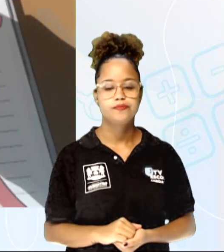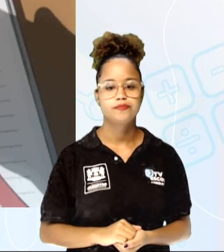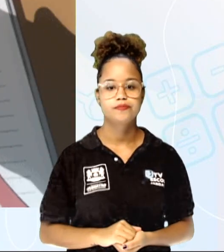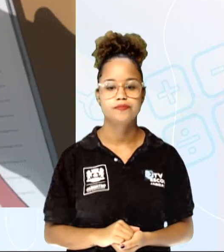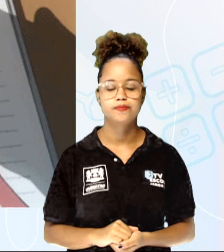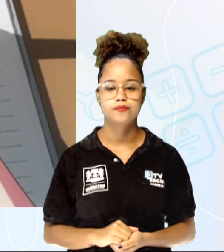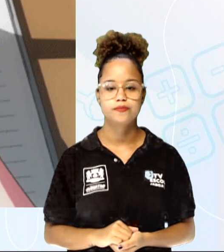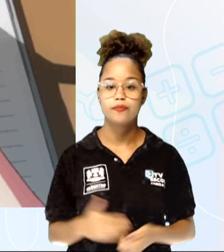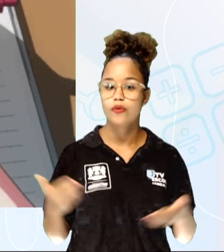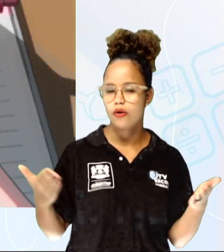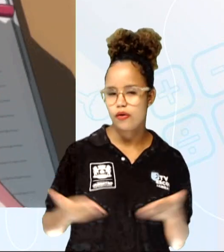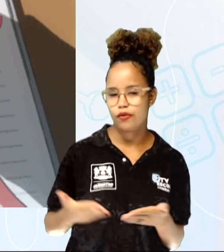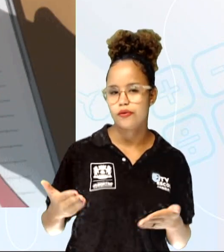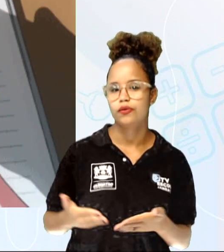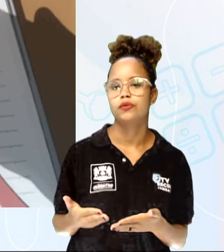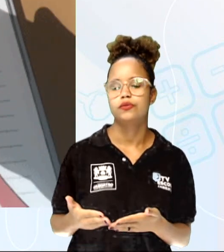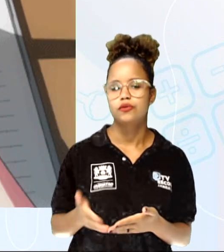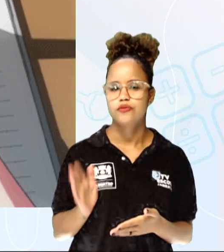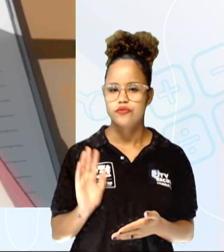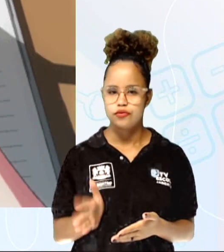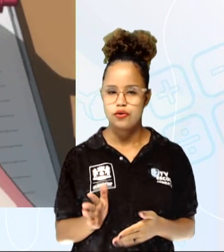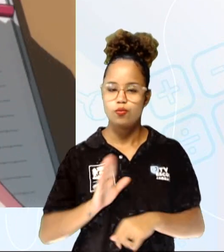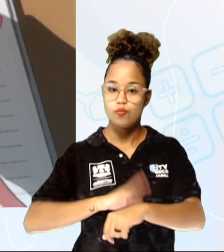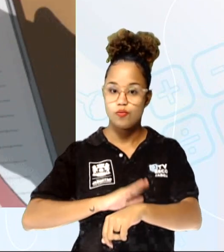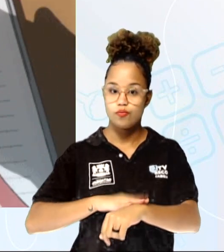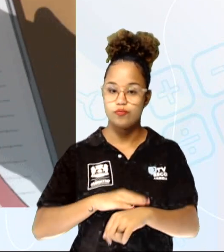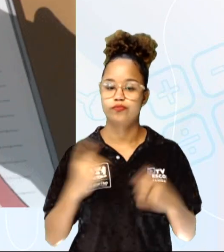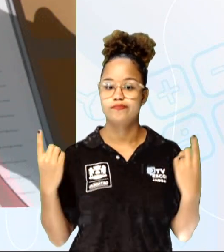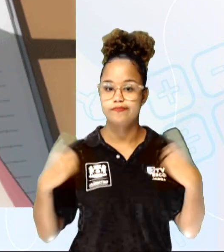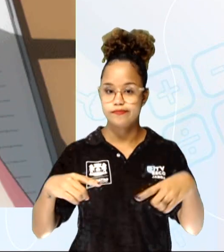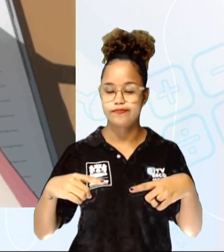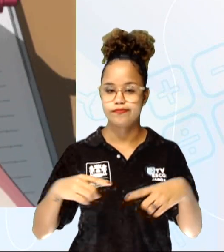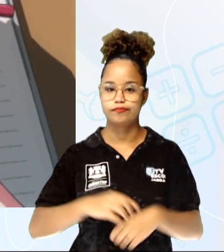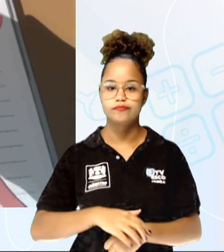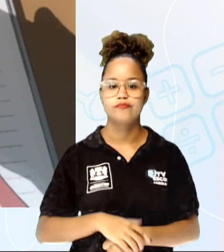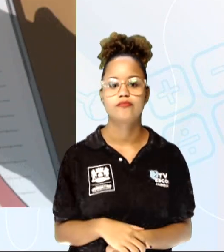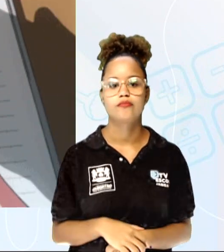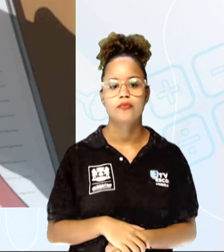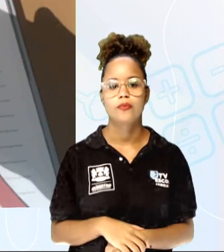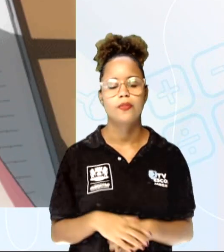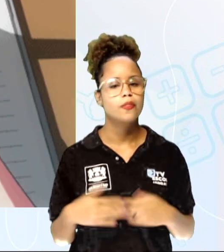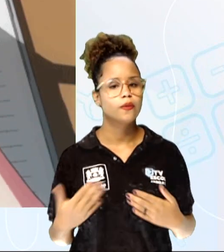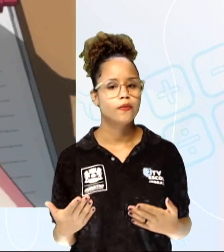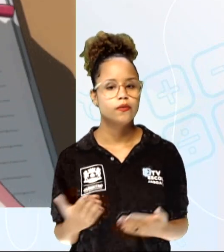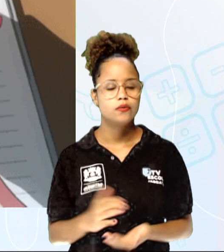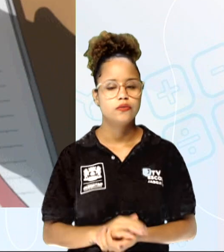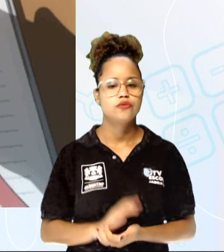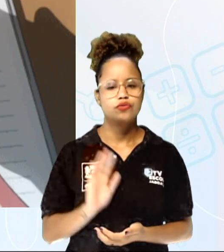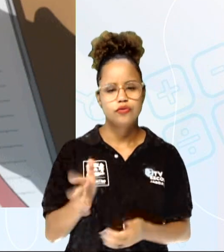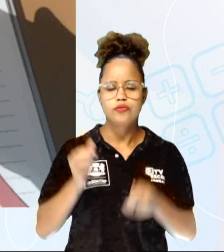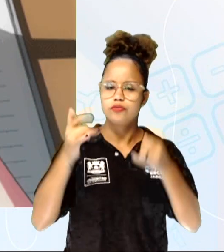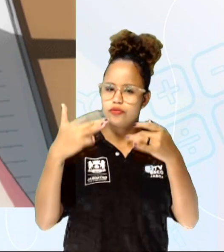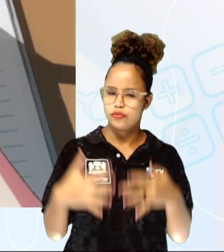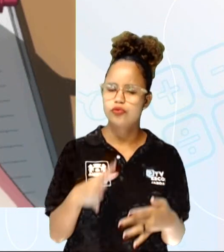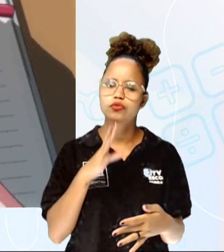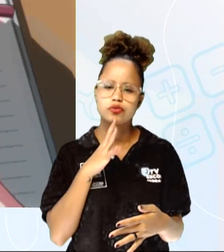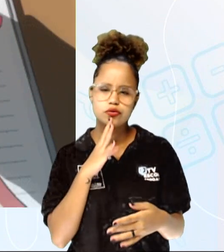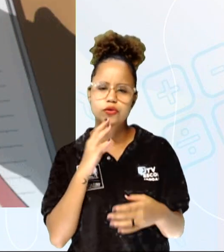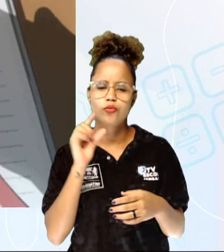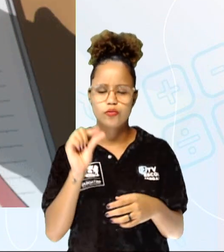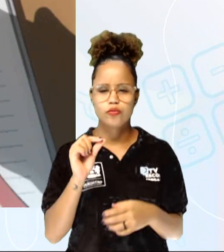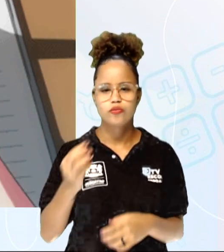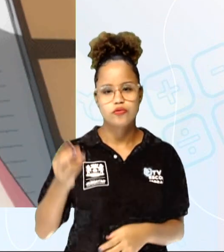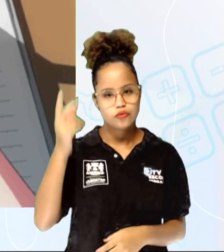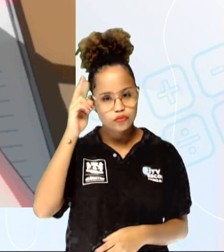Agora, nós chegamos na hora do desafio. Além da gente falar conhecer um pouquinho a biografia